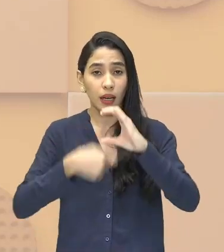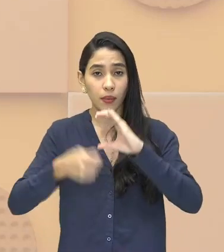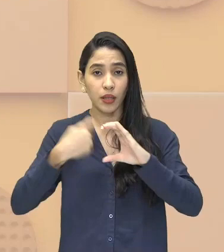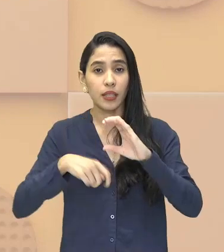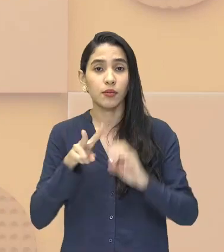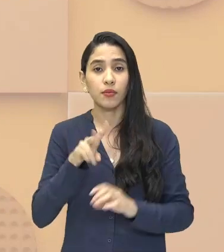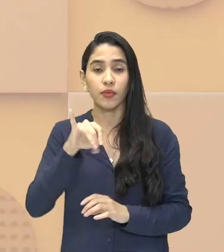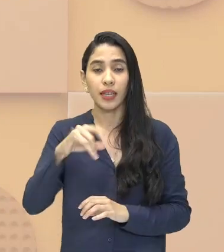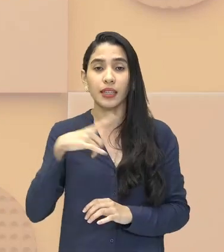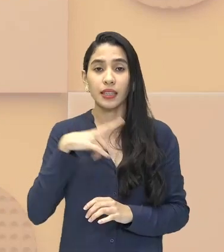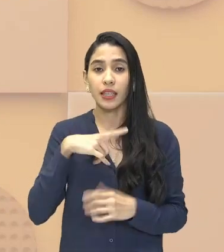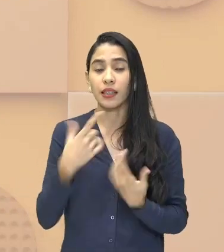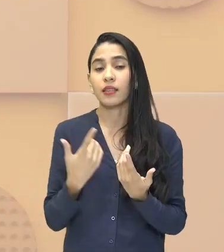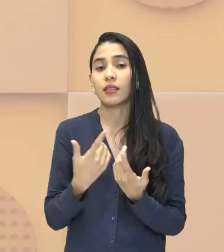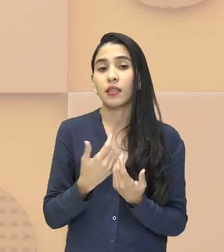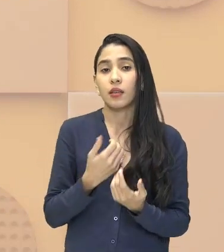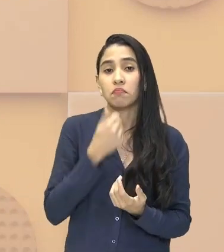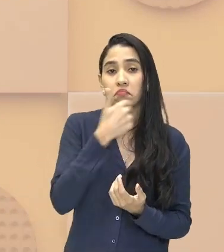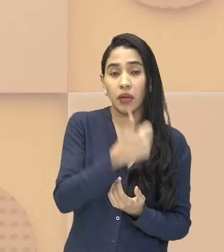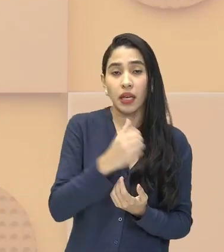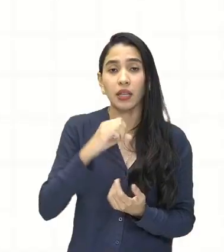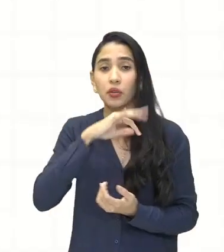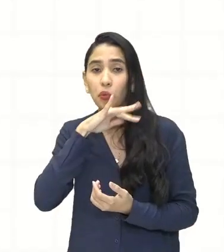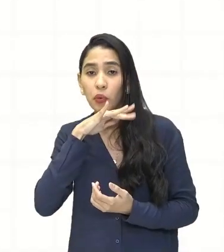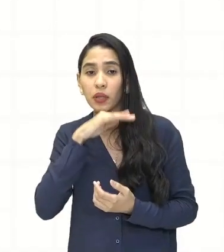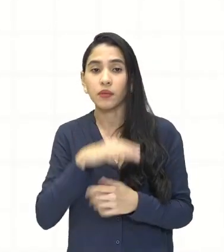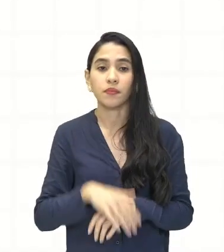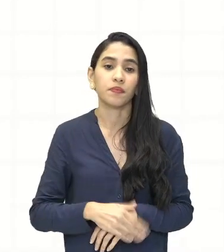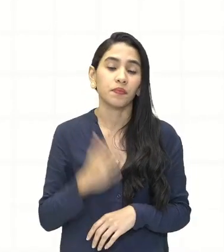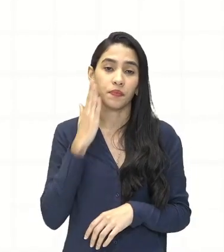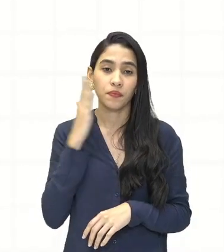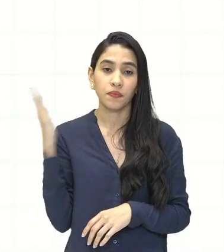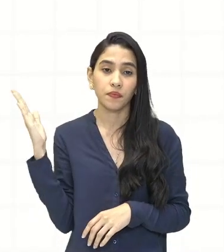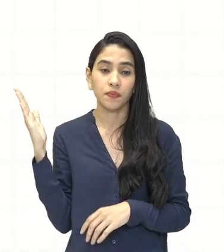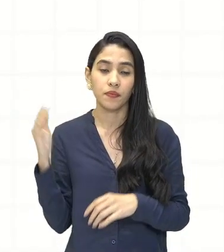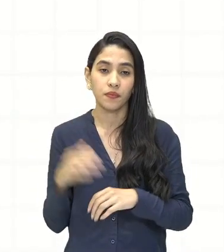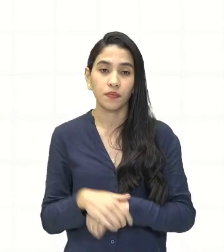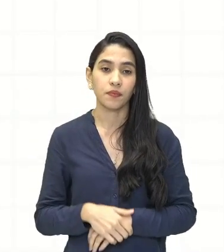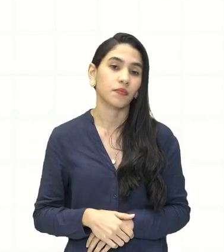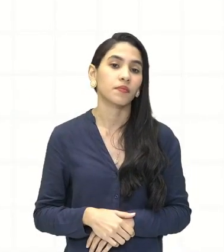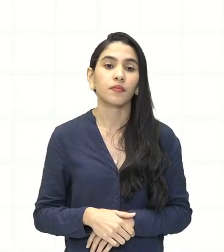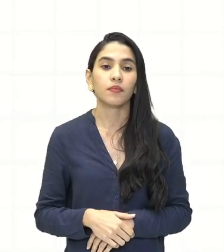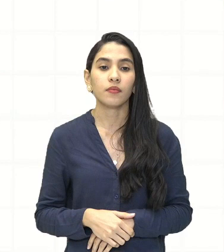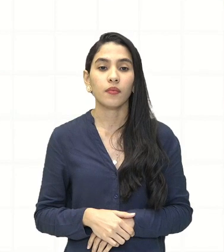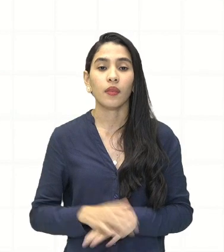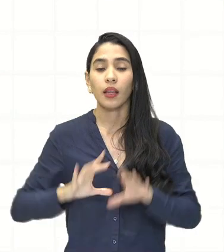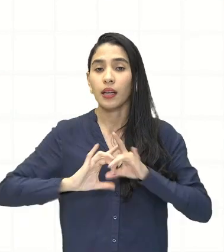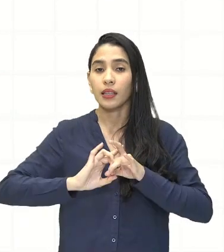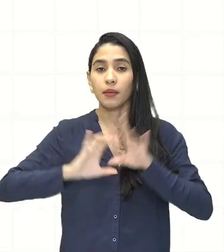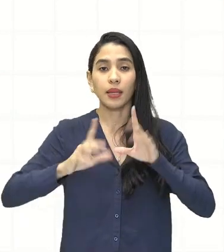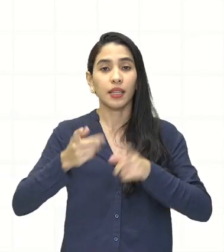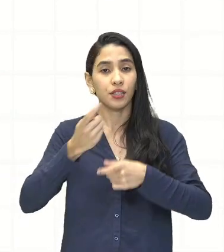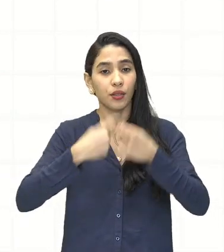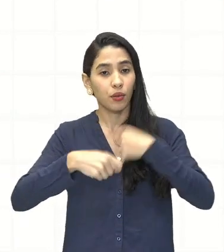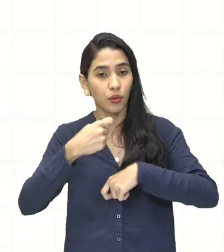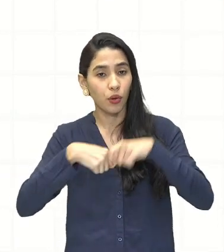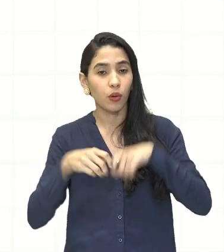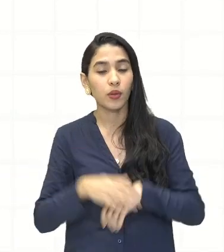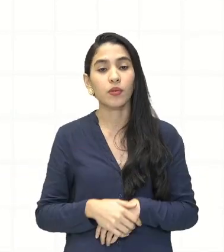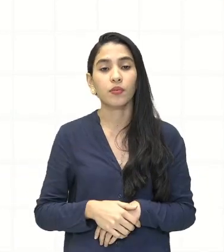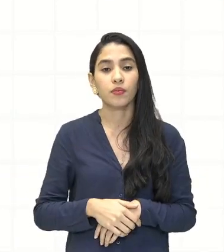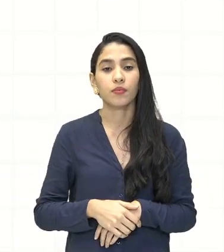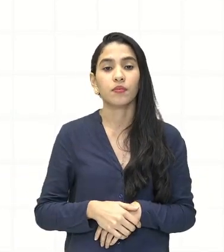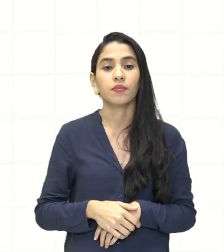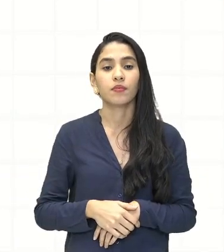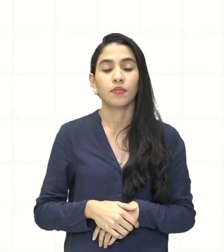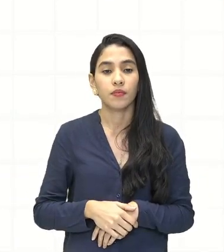as suas vantagens e desvantagens. Vamos às nossas vantagens. Temos a liberdade econômica, em que eu tenho a